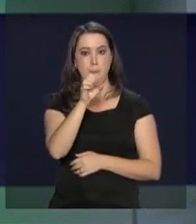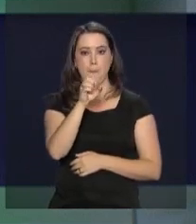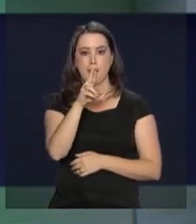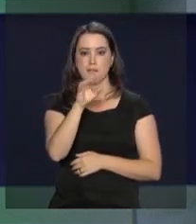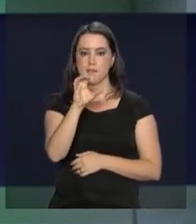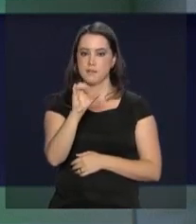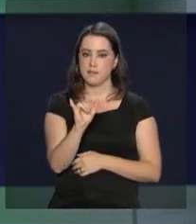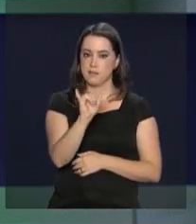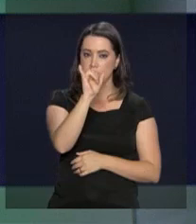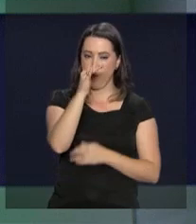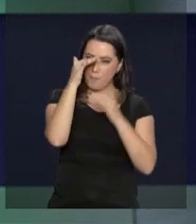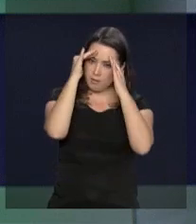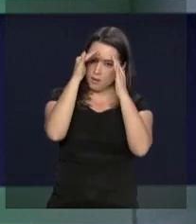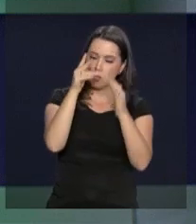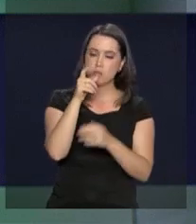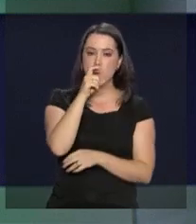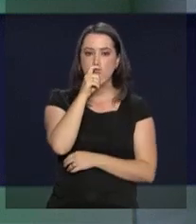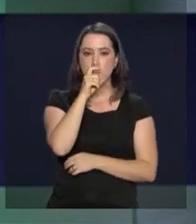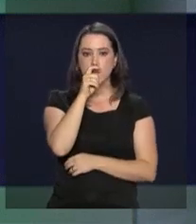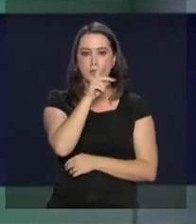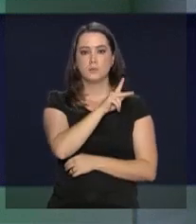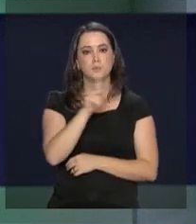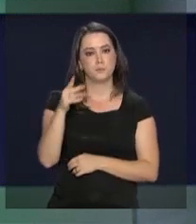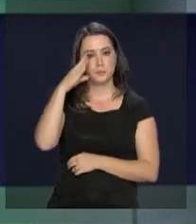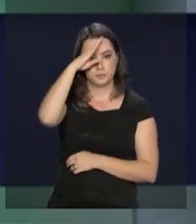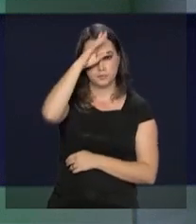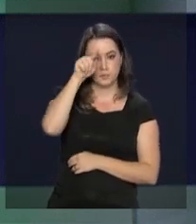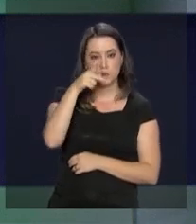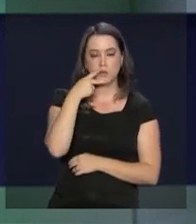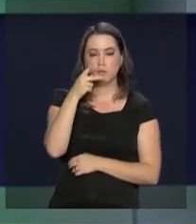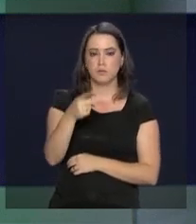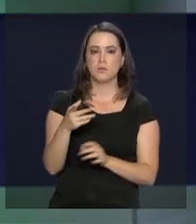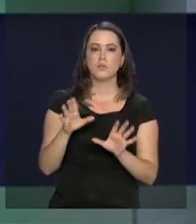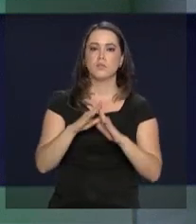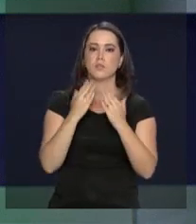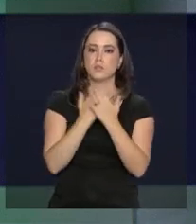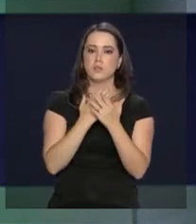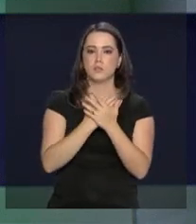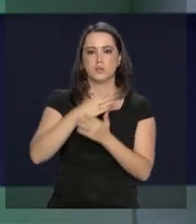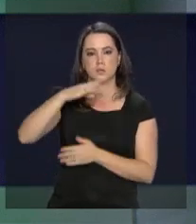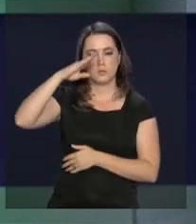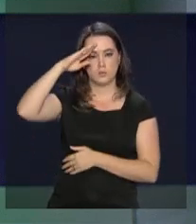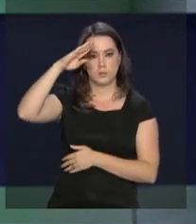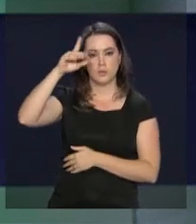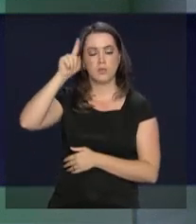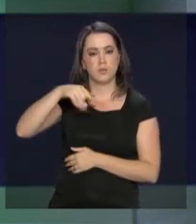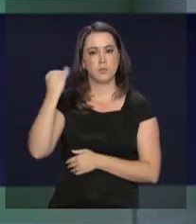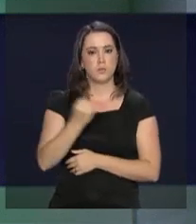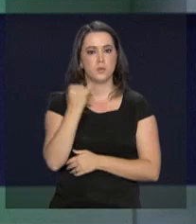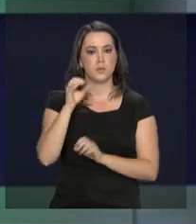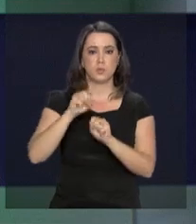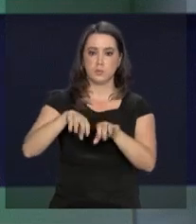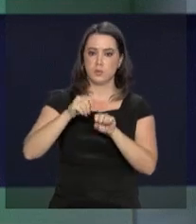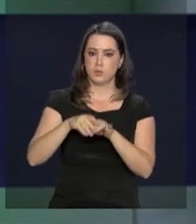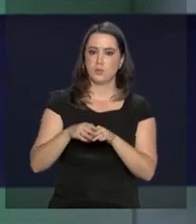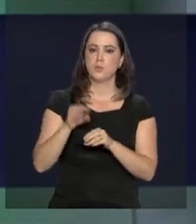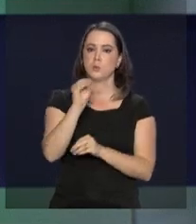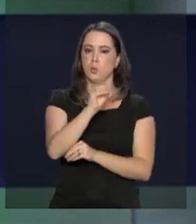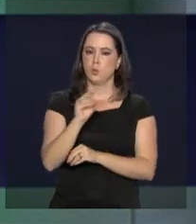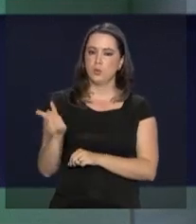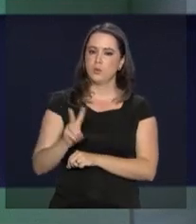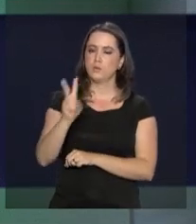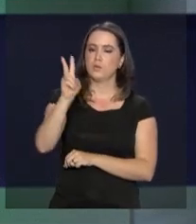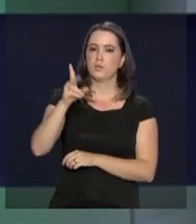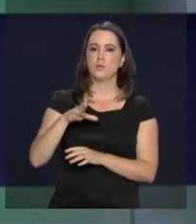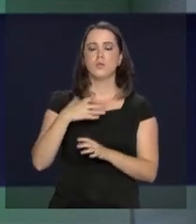do presidente eleito. Bolsonaro destacou durante o discurso que as escolas militares são referência de ensino por prezarem valores